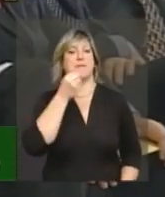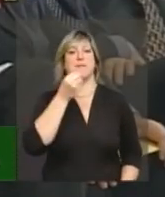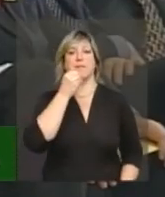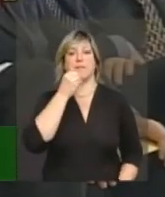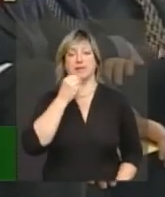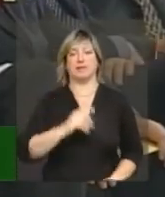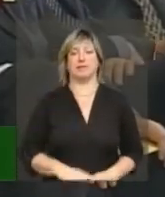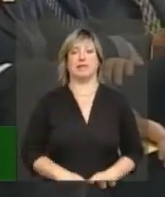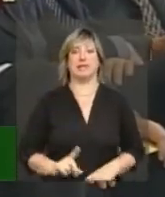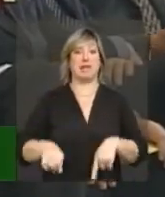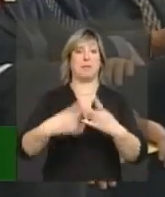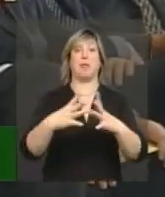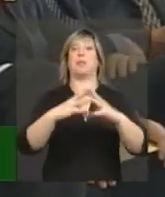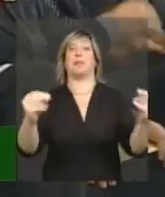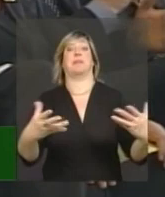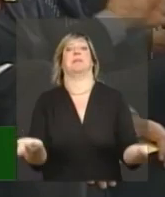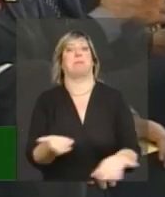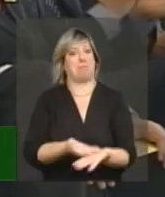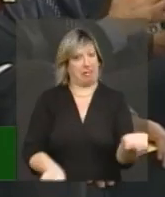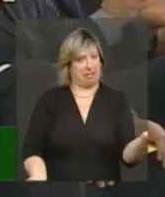Depois que passar...